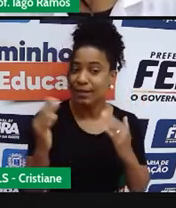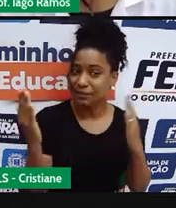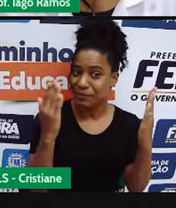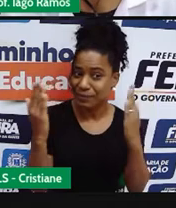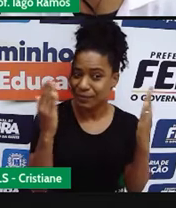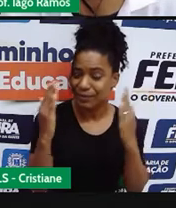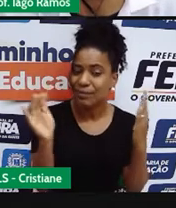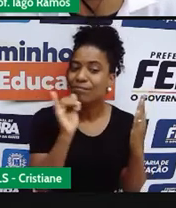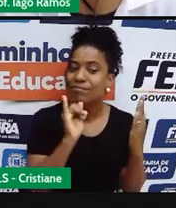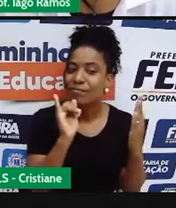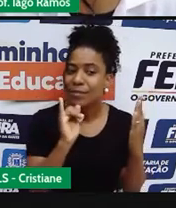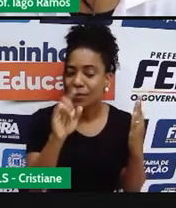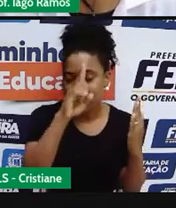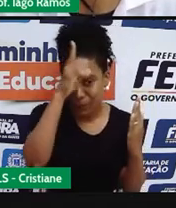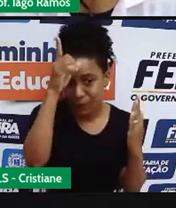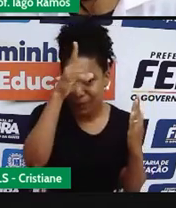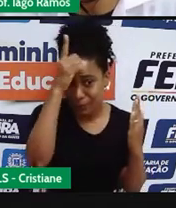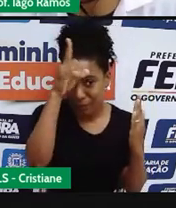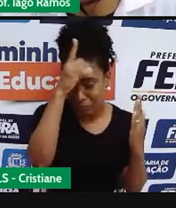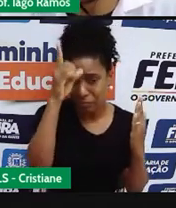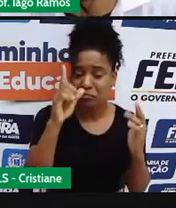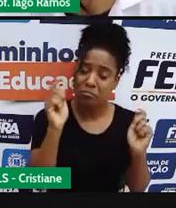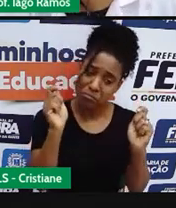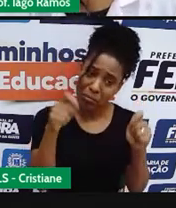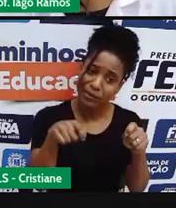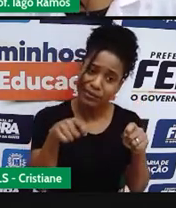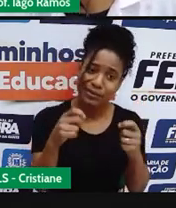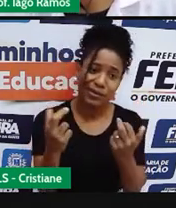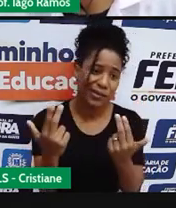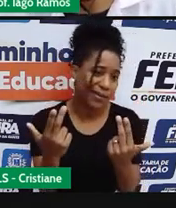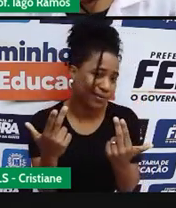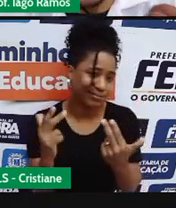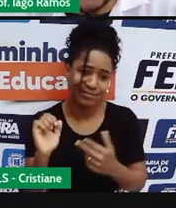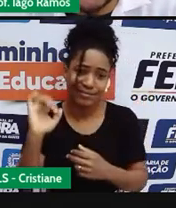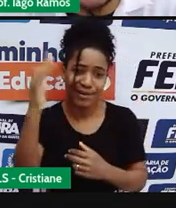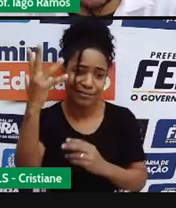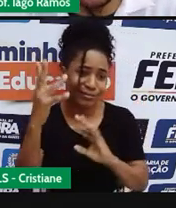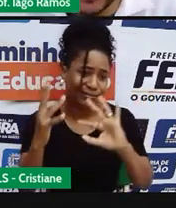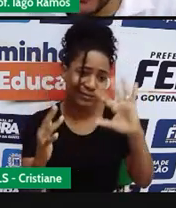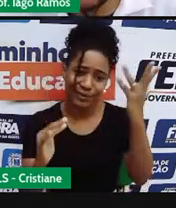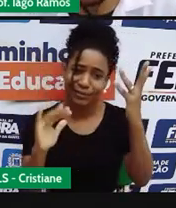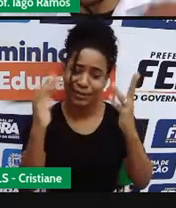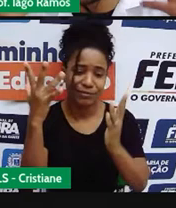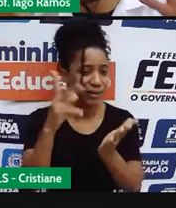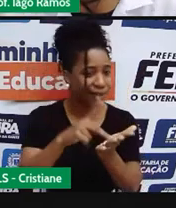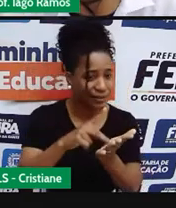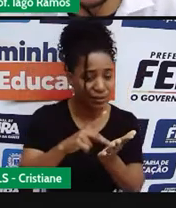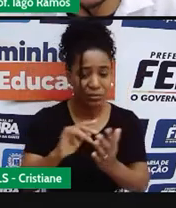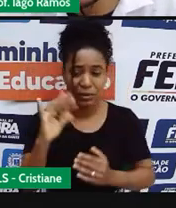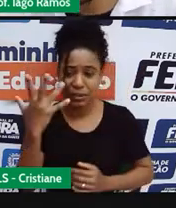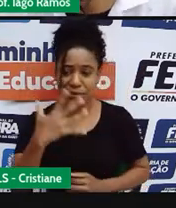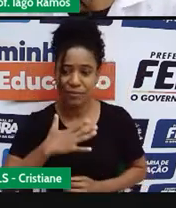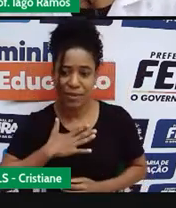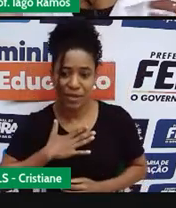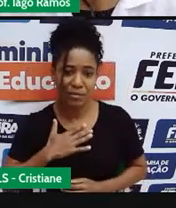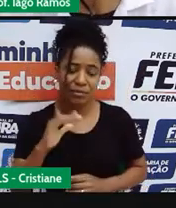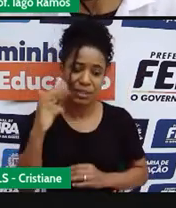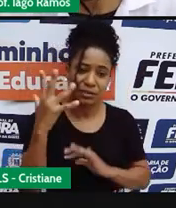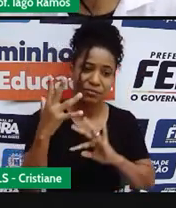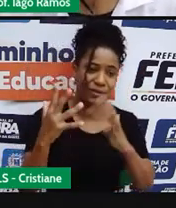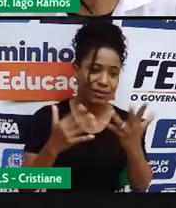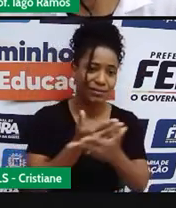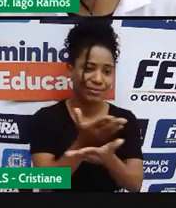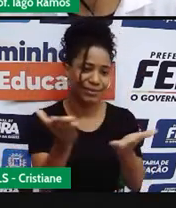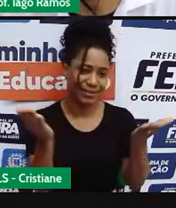podem se aproximar de situações reais, de situações que acontecem comigo, que pode acontecer com você, com